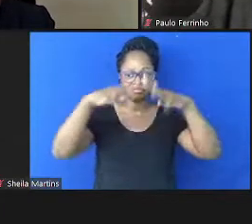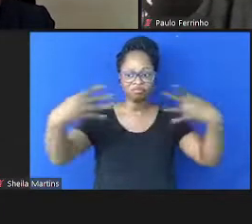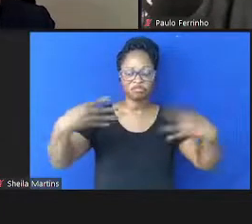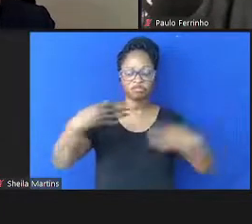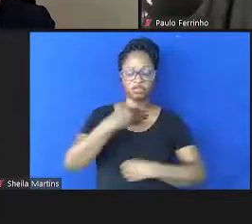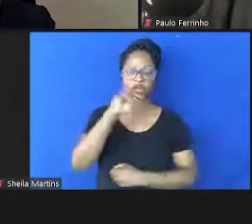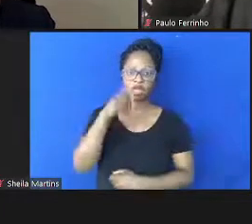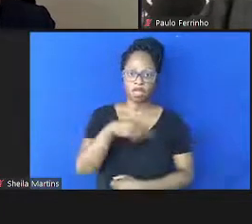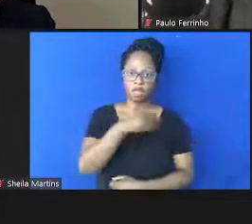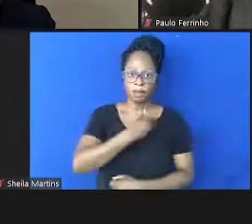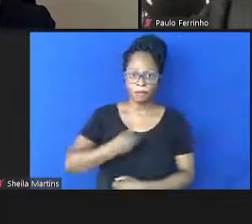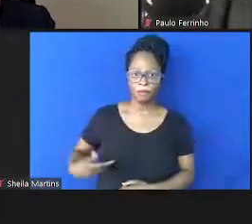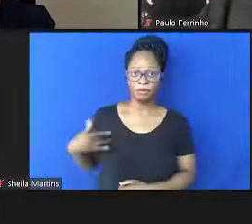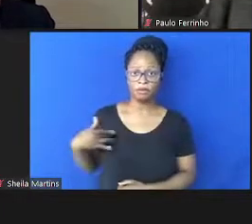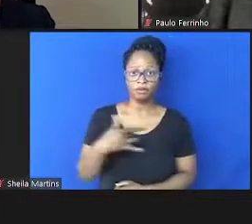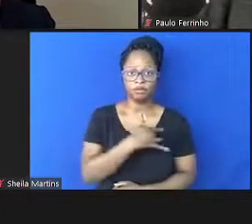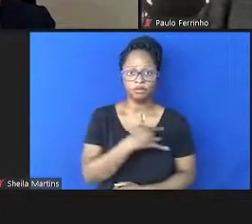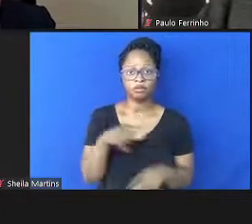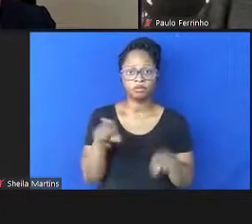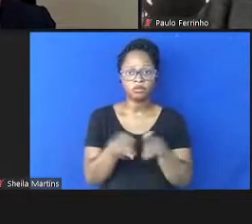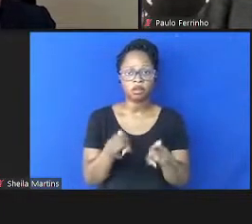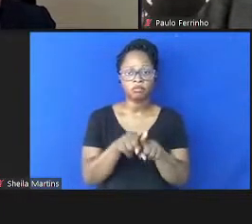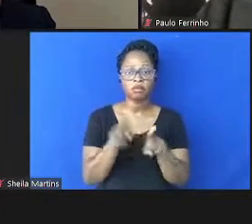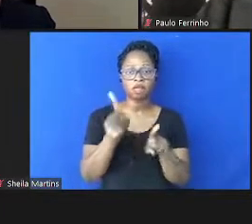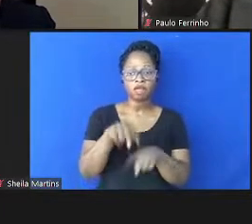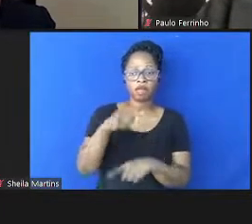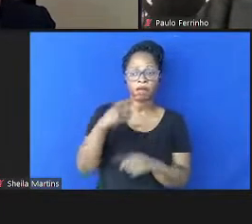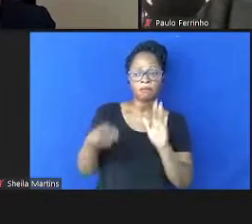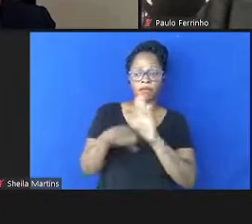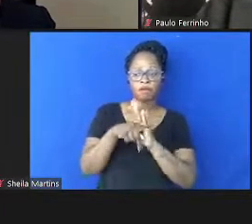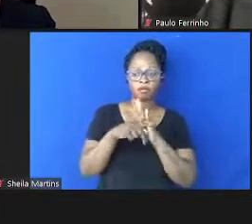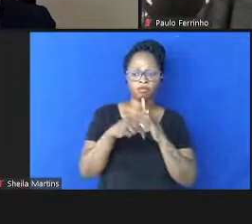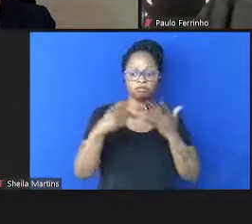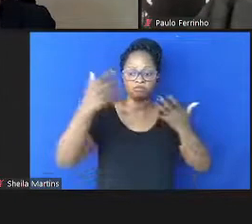saúde e para a ciência nos dois países.